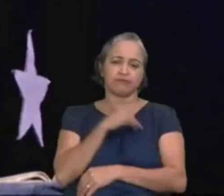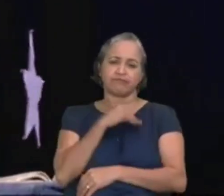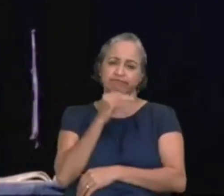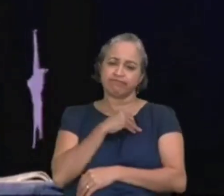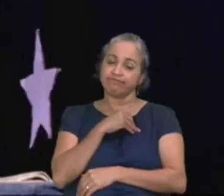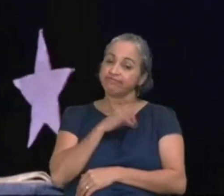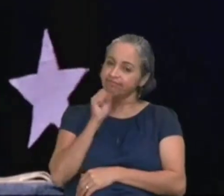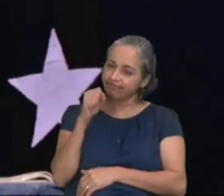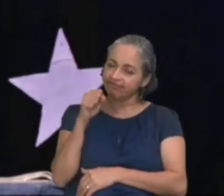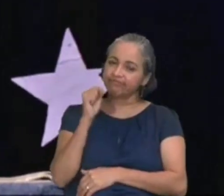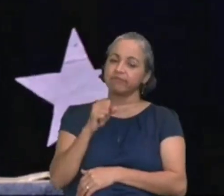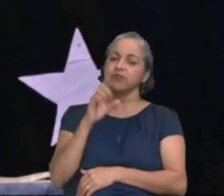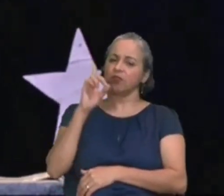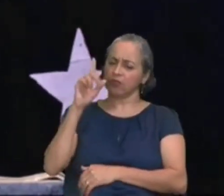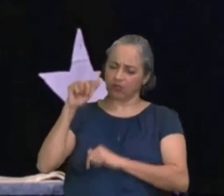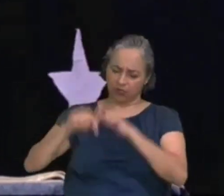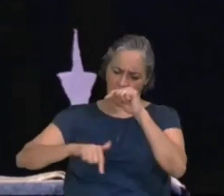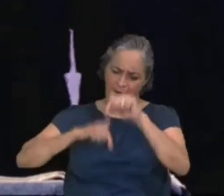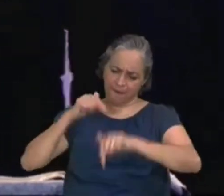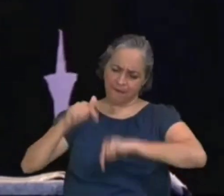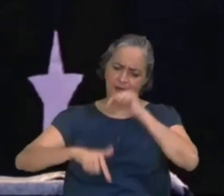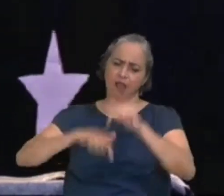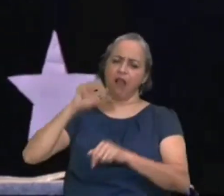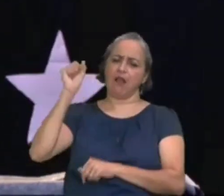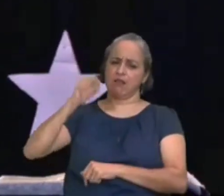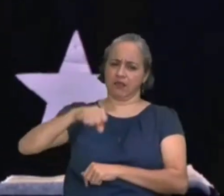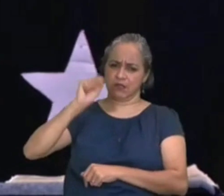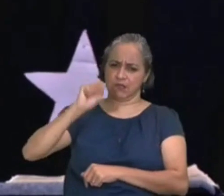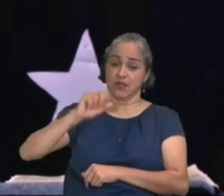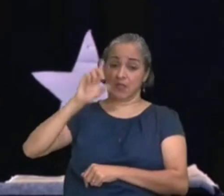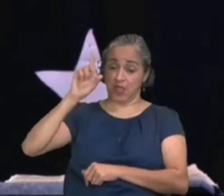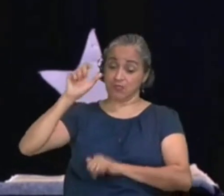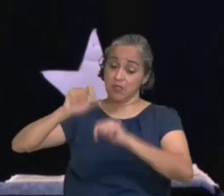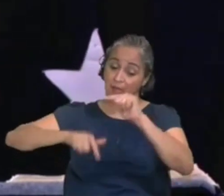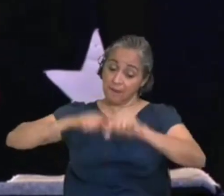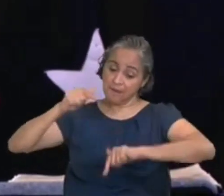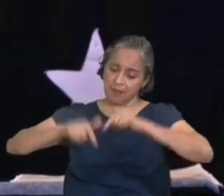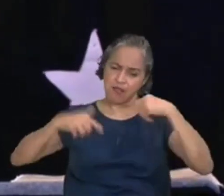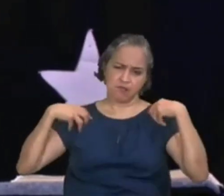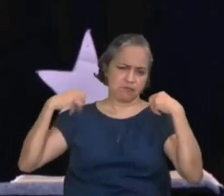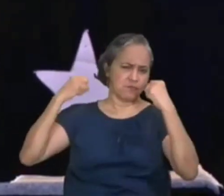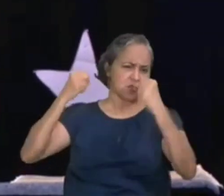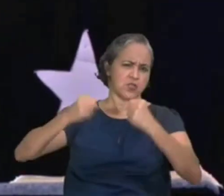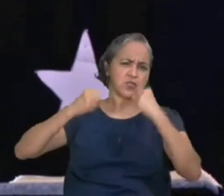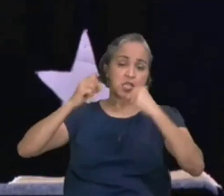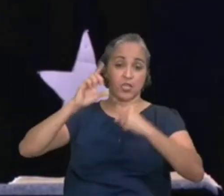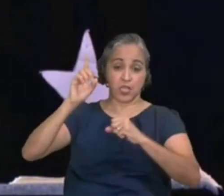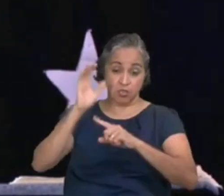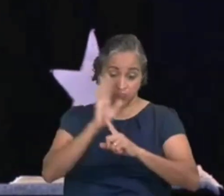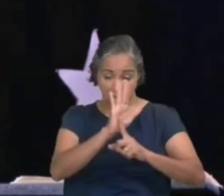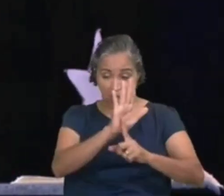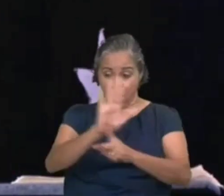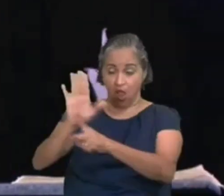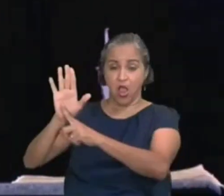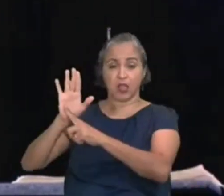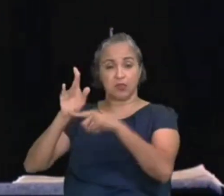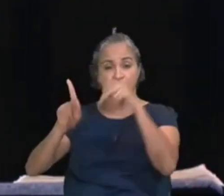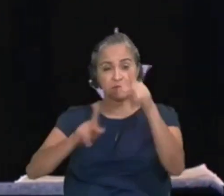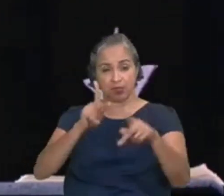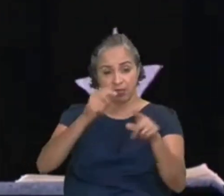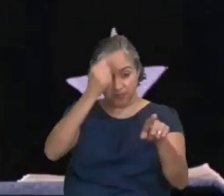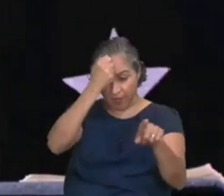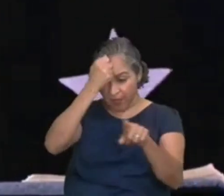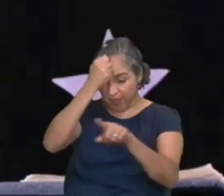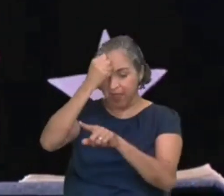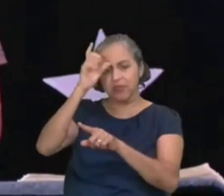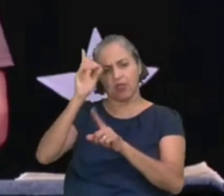então Ele age sim, Ele age poderosamente, Ele se revela aos seus, Ele